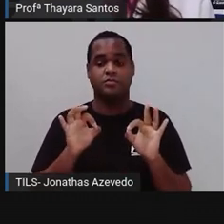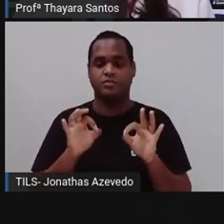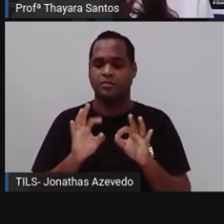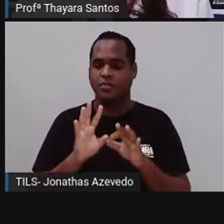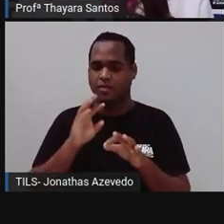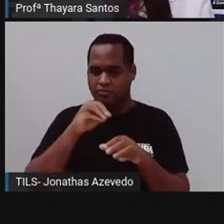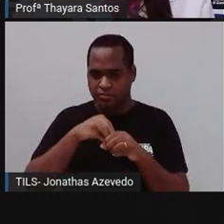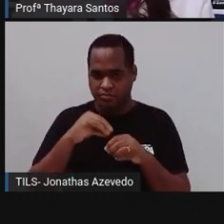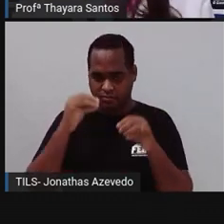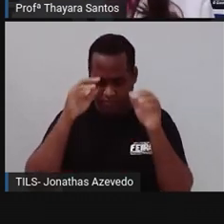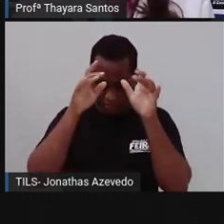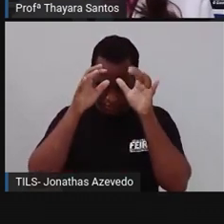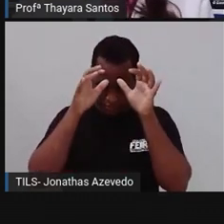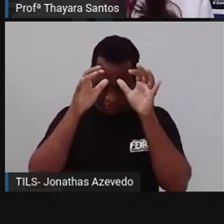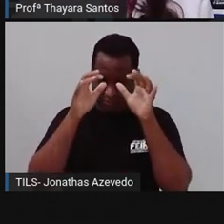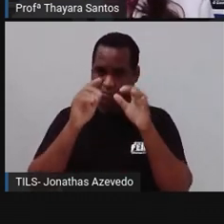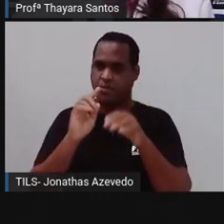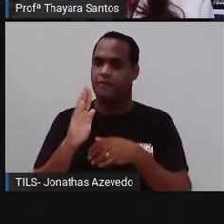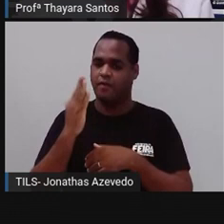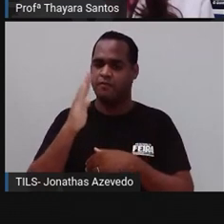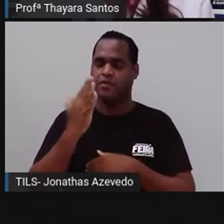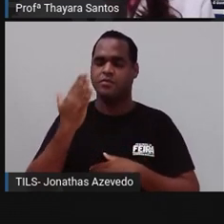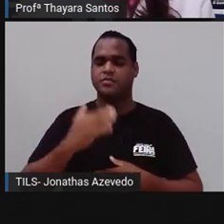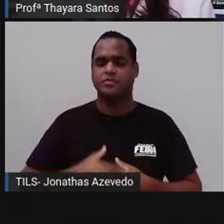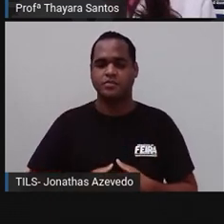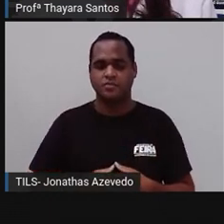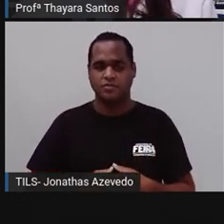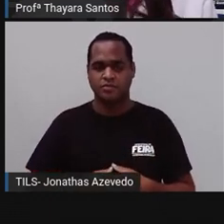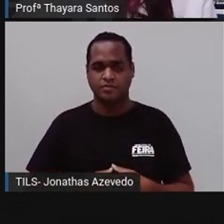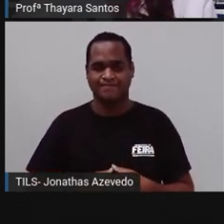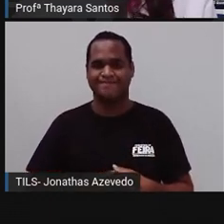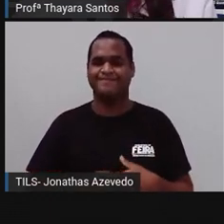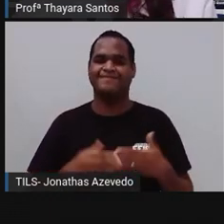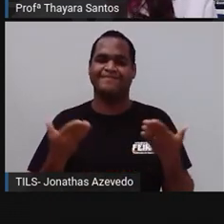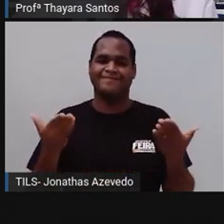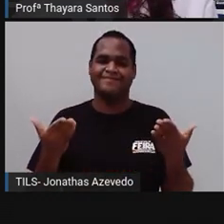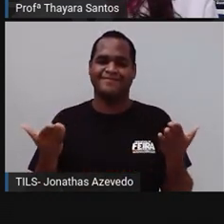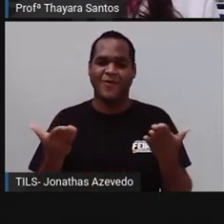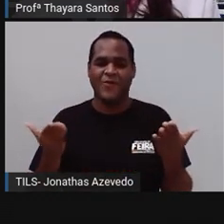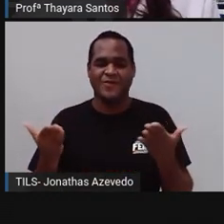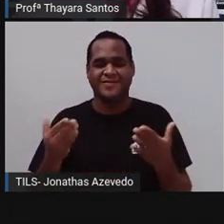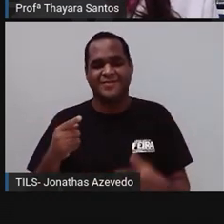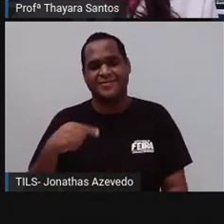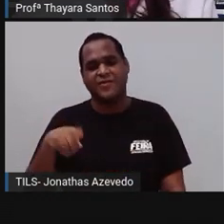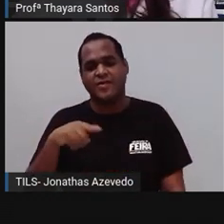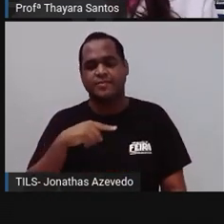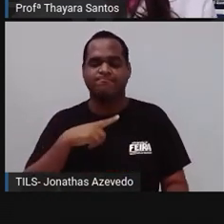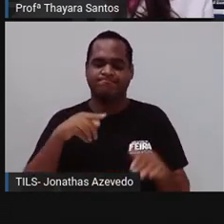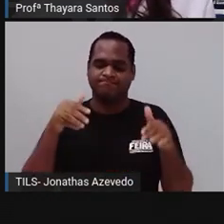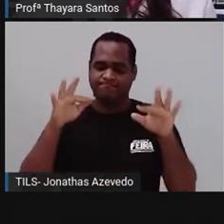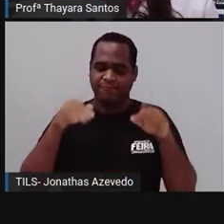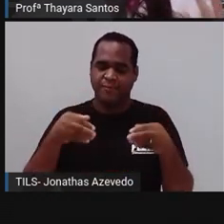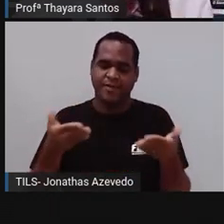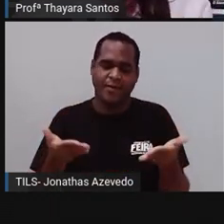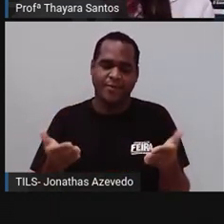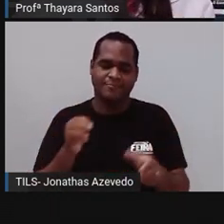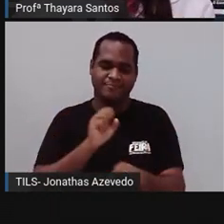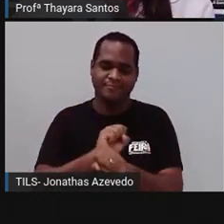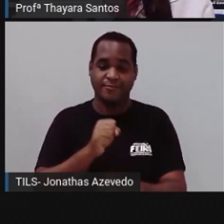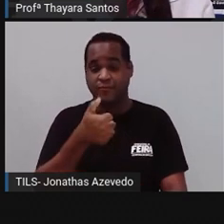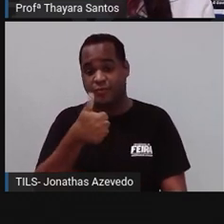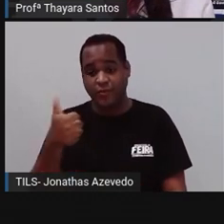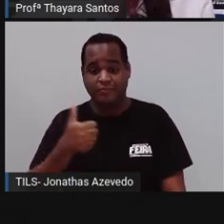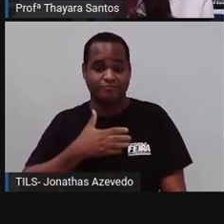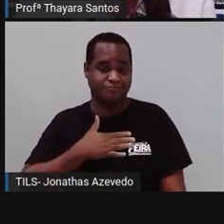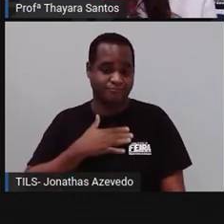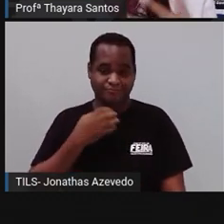nervoso. Então, por isso essa é falsa. Por hoje a gente vai ficar por aqui. Eu espero que vocês tenham curtido a nossa